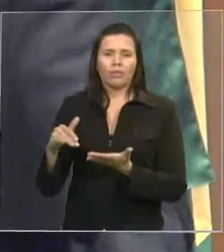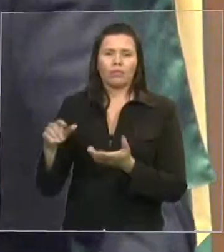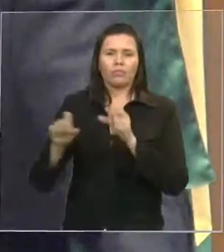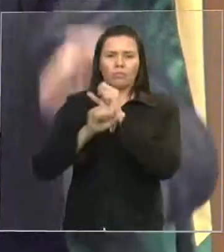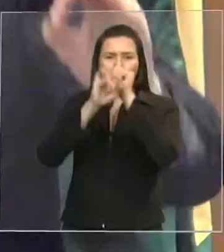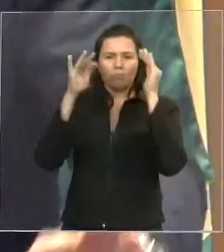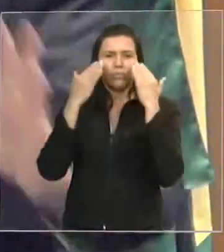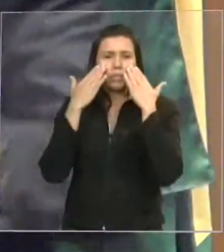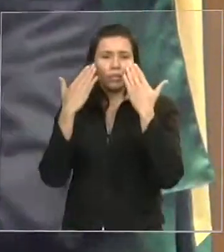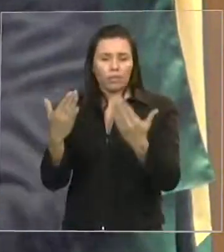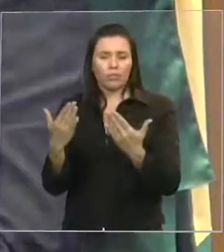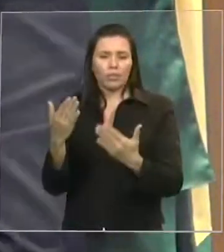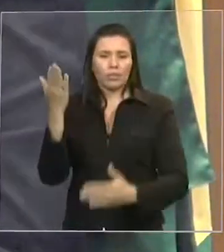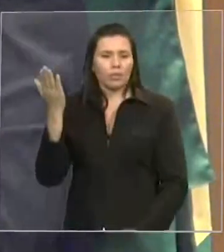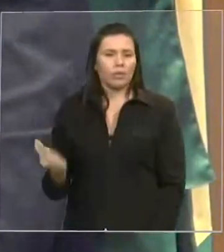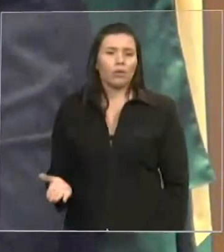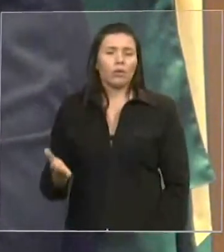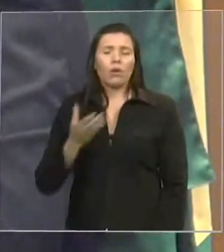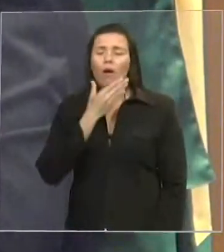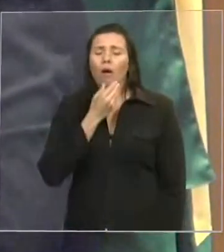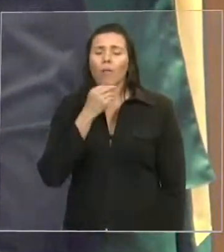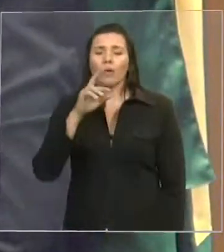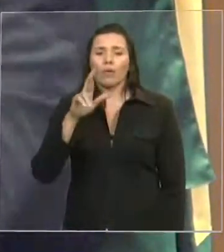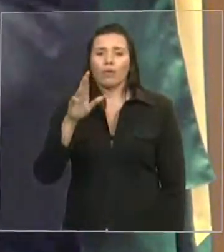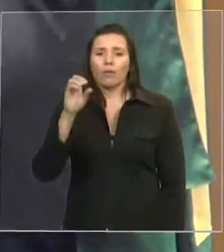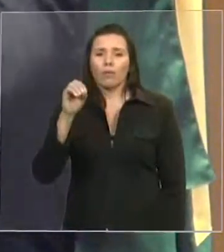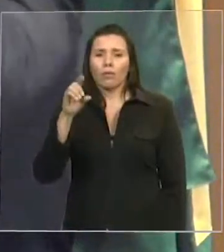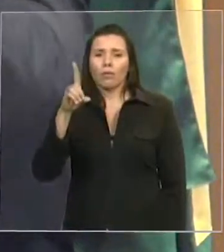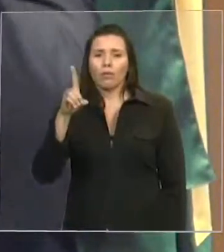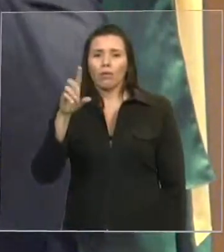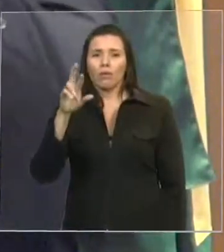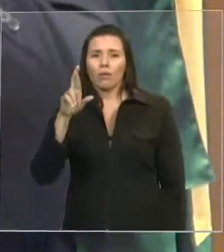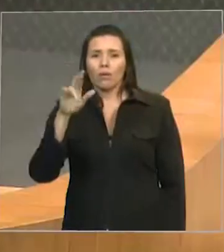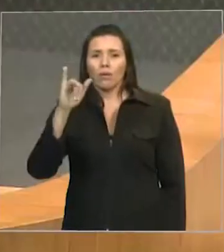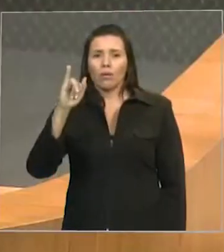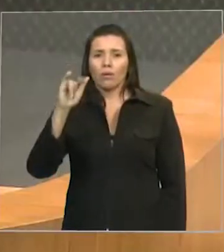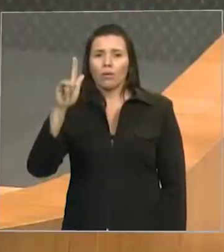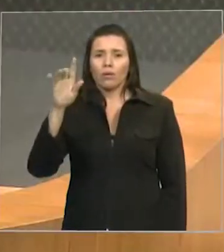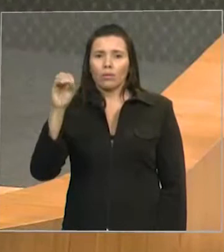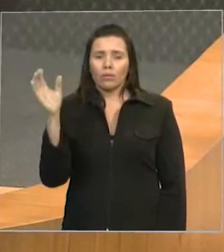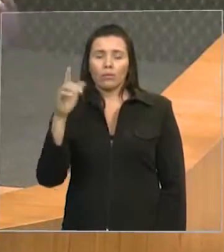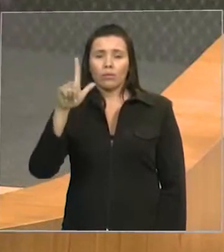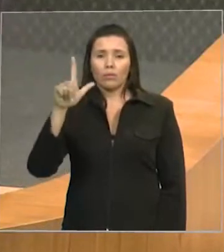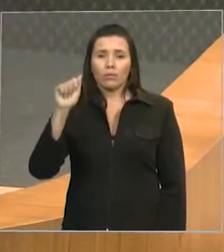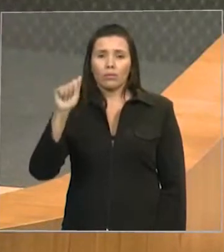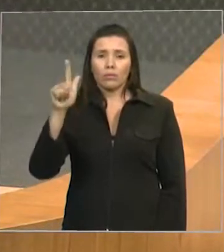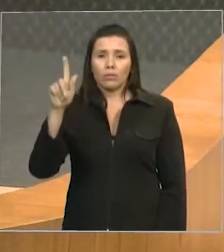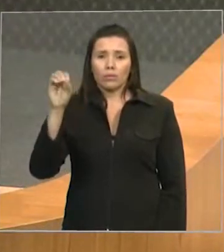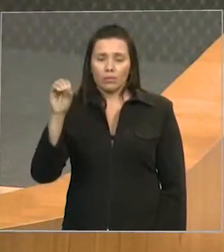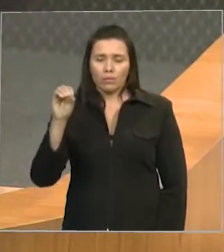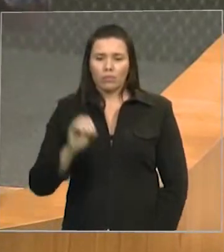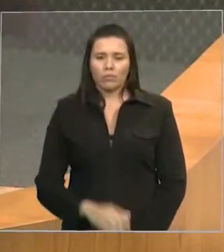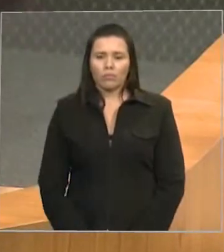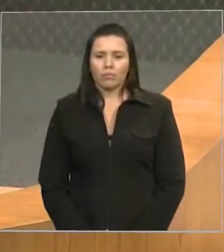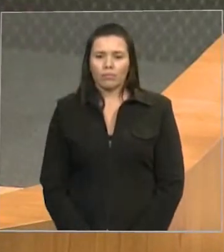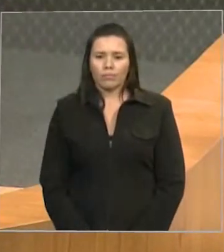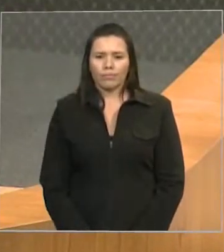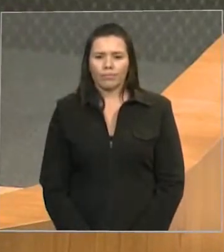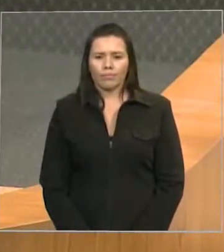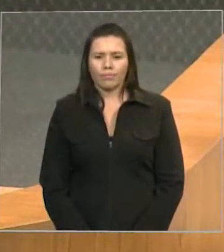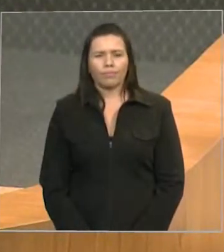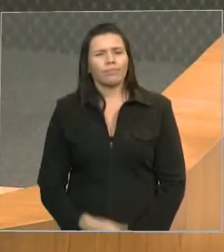Maranhão, senhor Rodrigo Lago. Olha o simbolismo deste